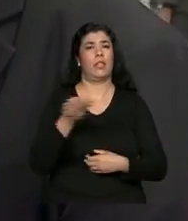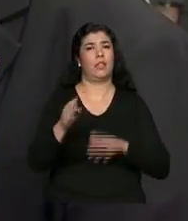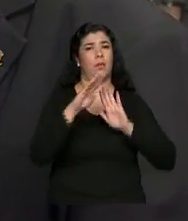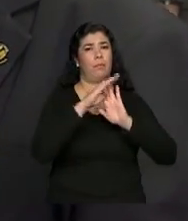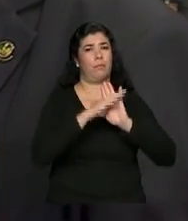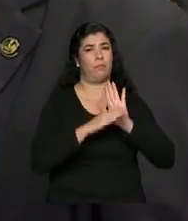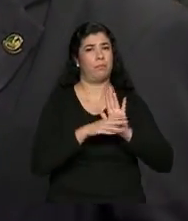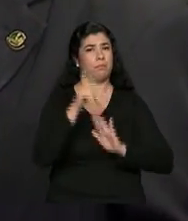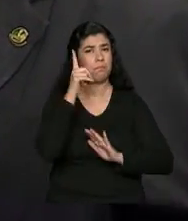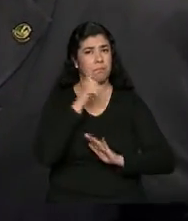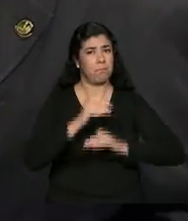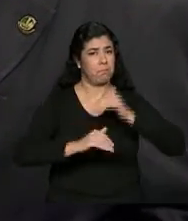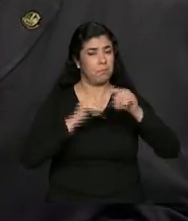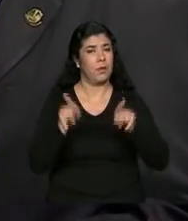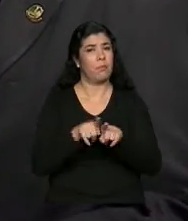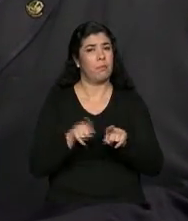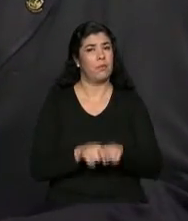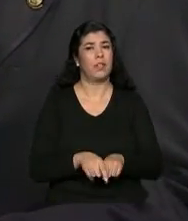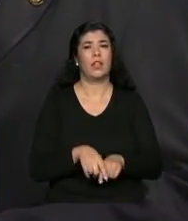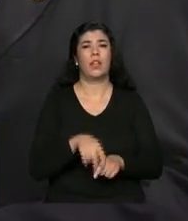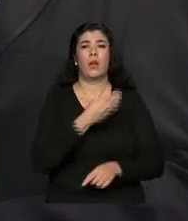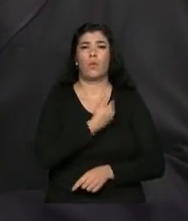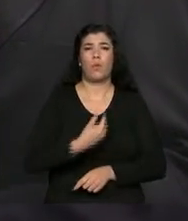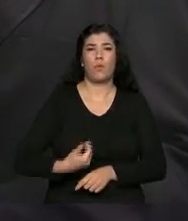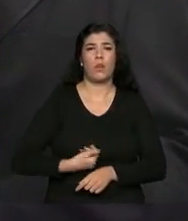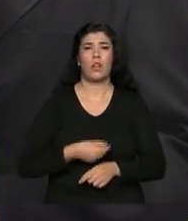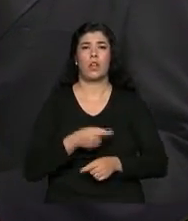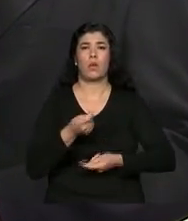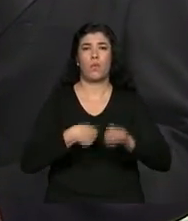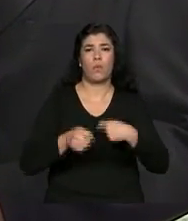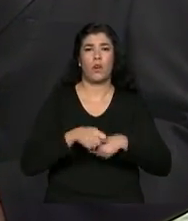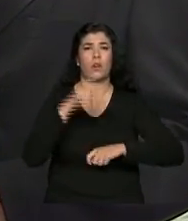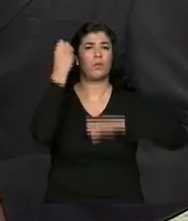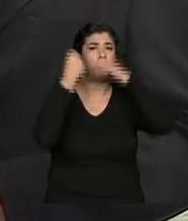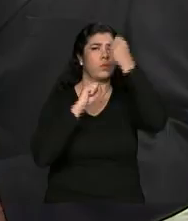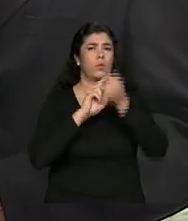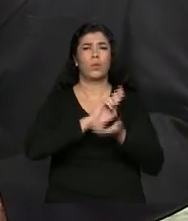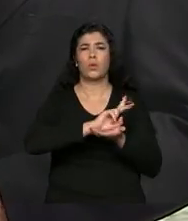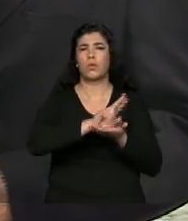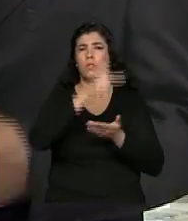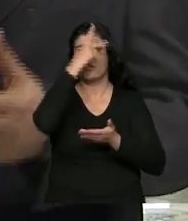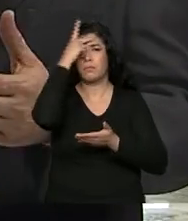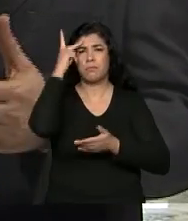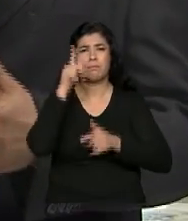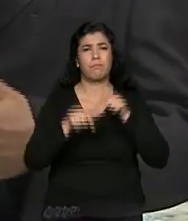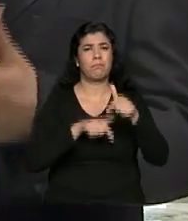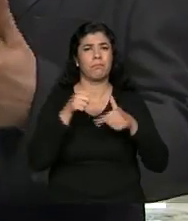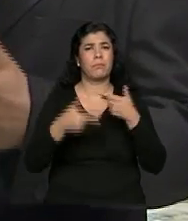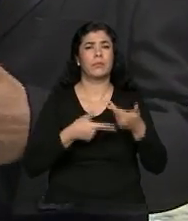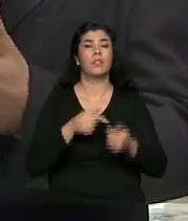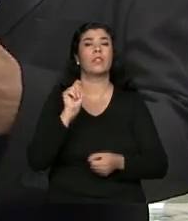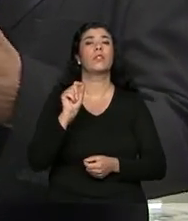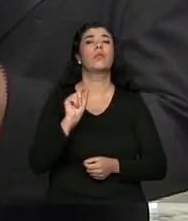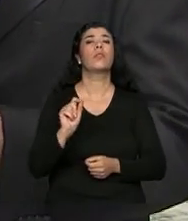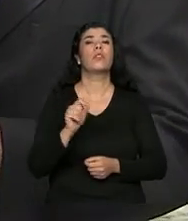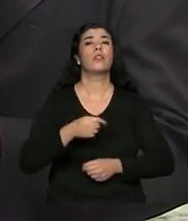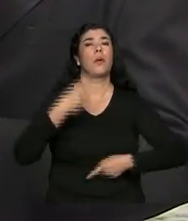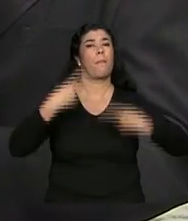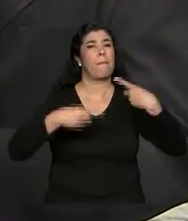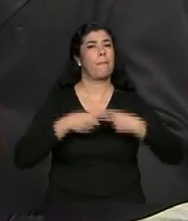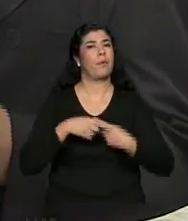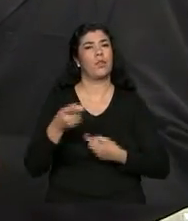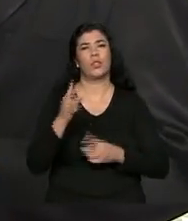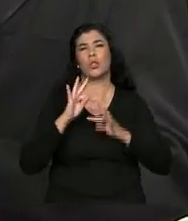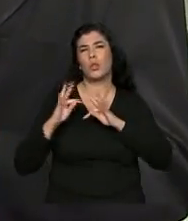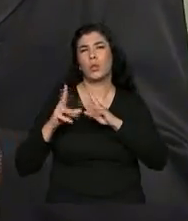vencedores, senador? Porque é o microempreendedor, é o governo, é o comércio, é a indústria, todo mundo ganha com isso. Isso é a chamada política do ganha-ganha.